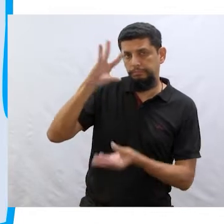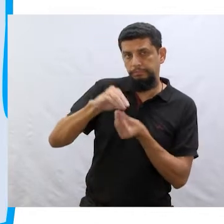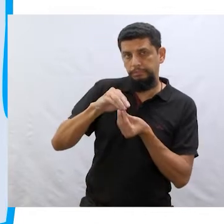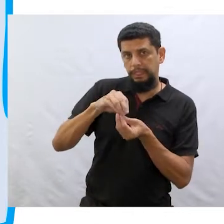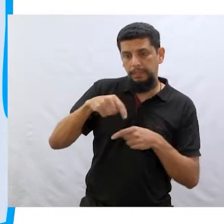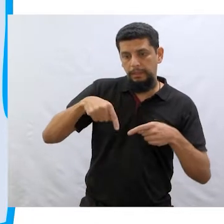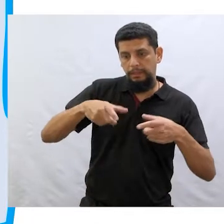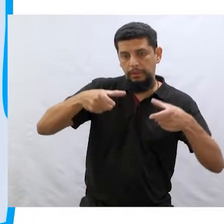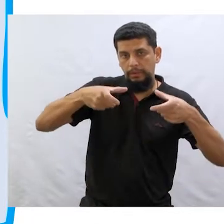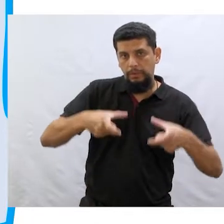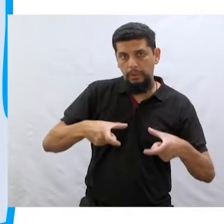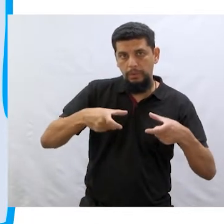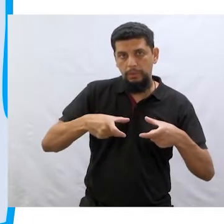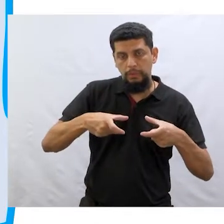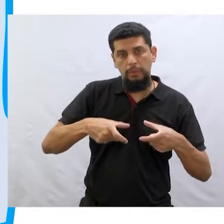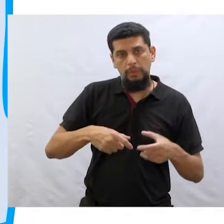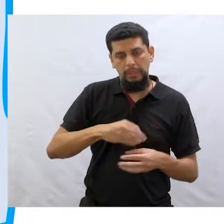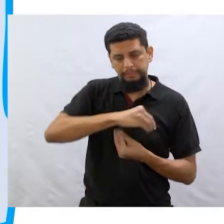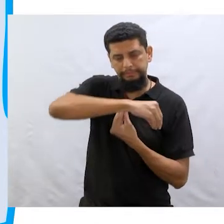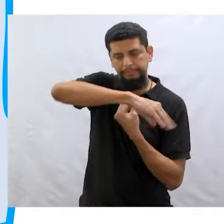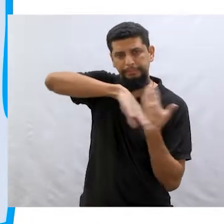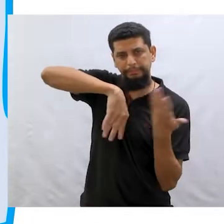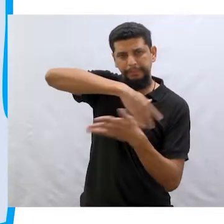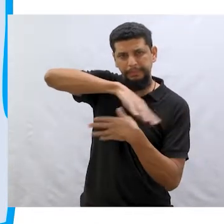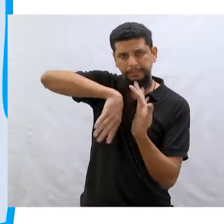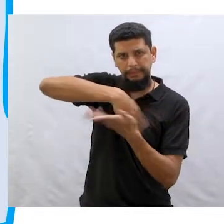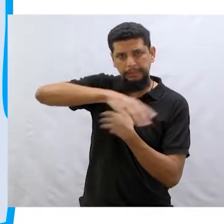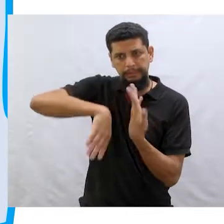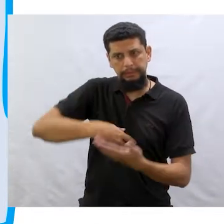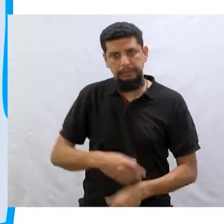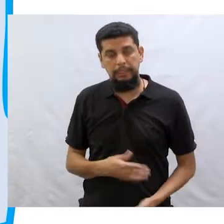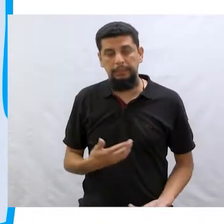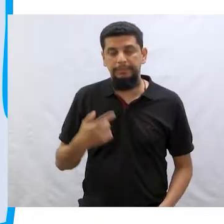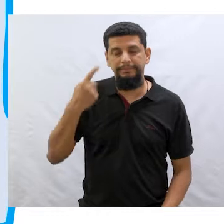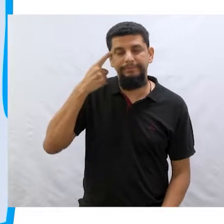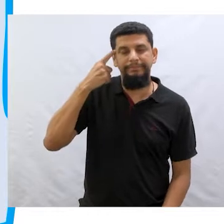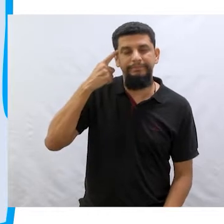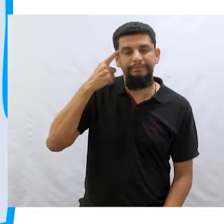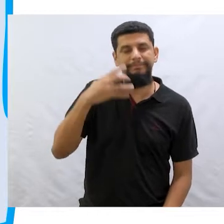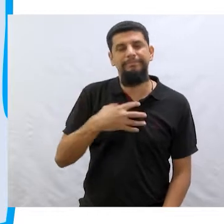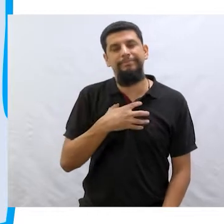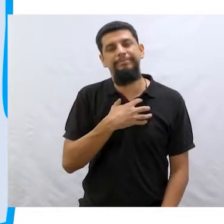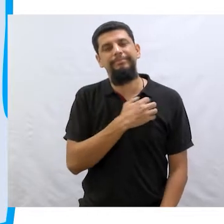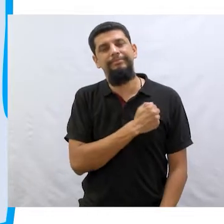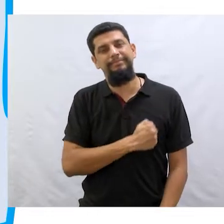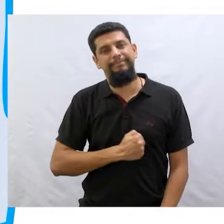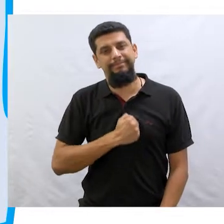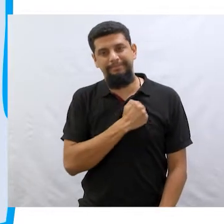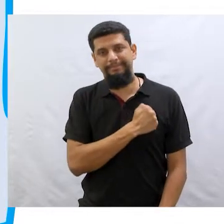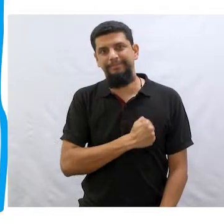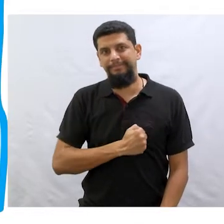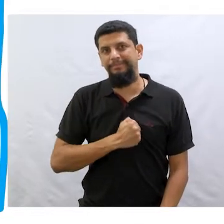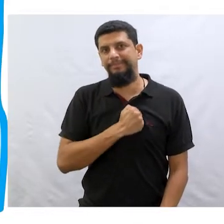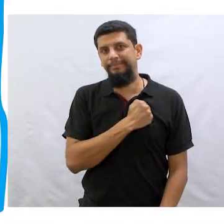ali era um lugar de devoção e bagunça, distração e saudades.